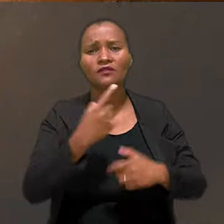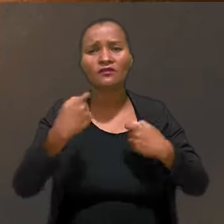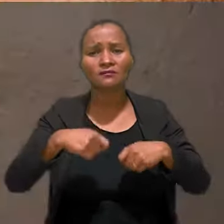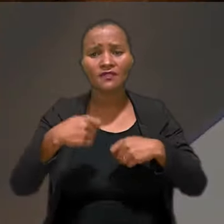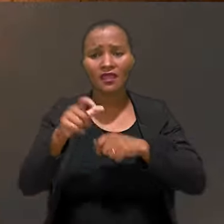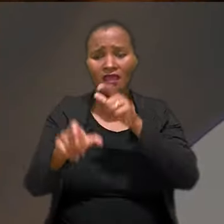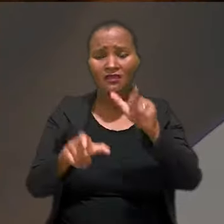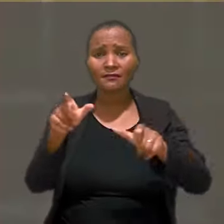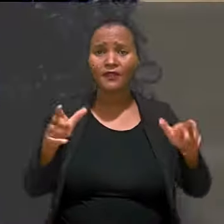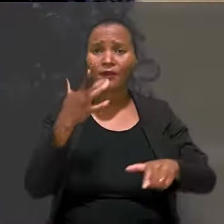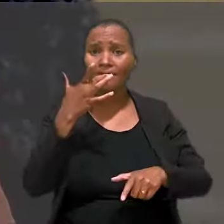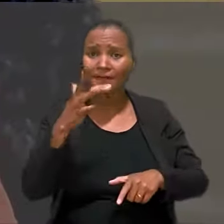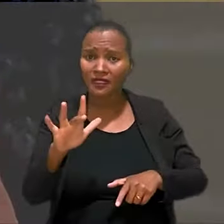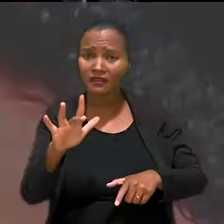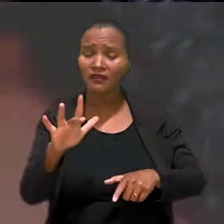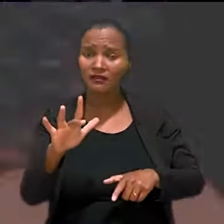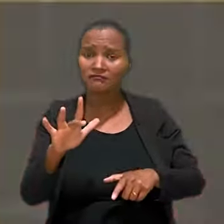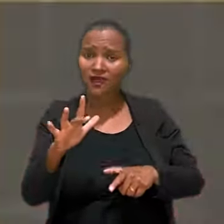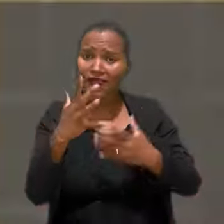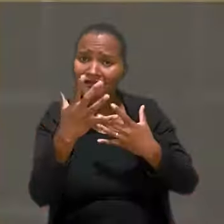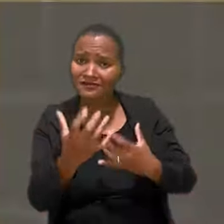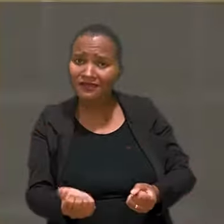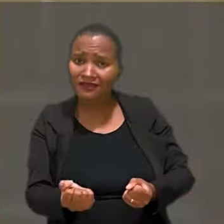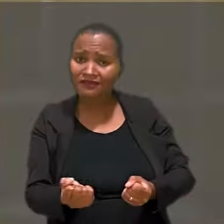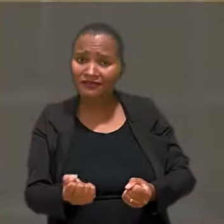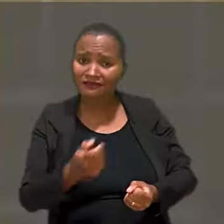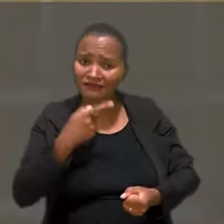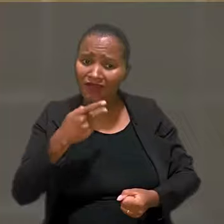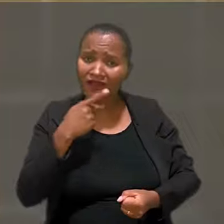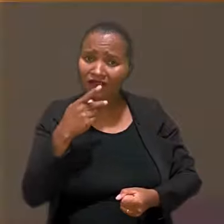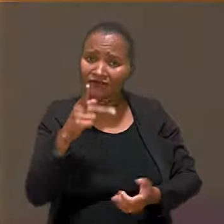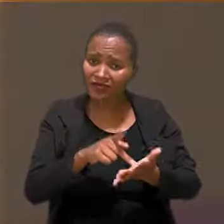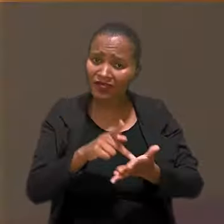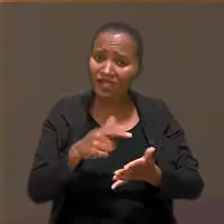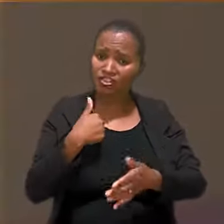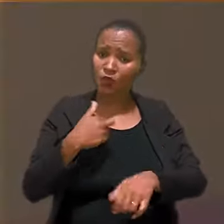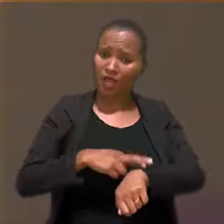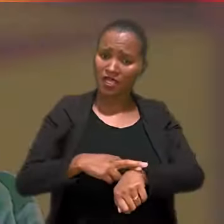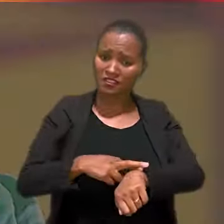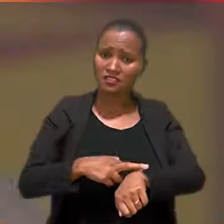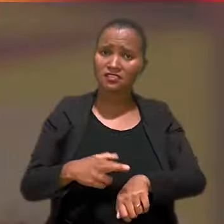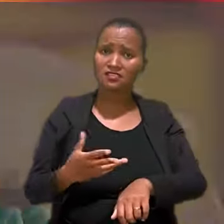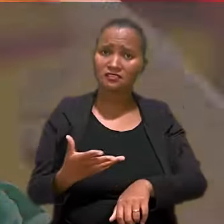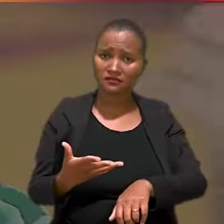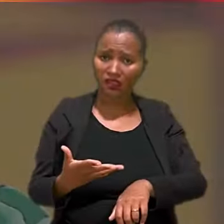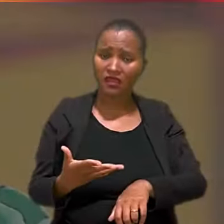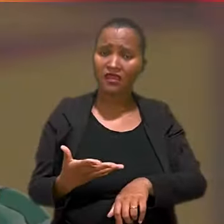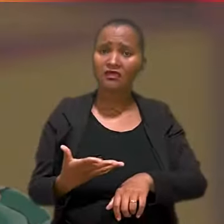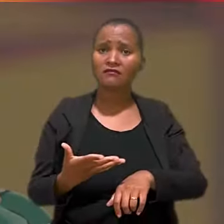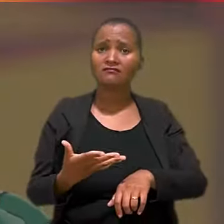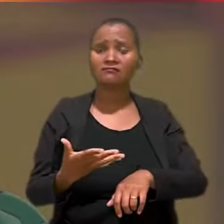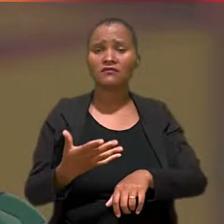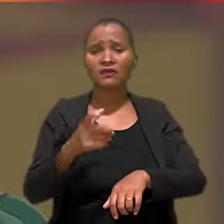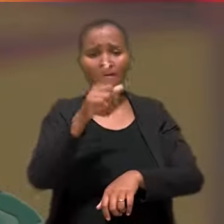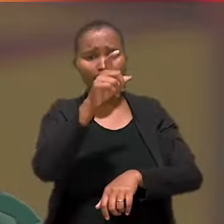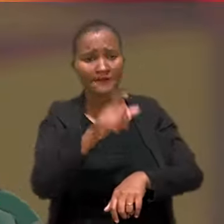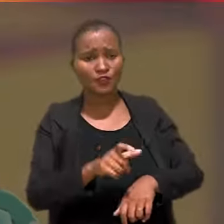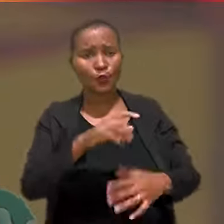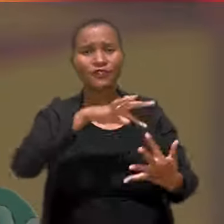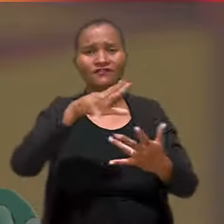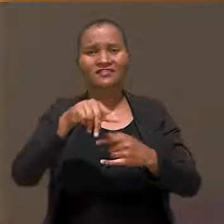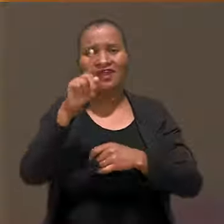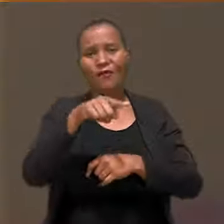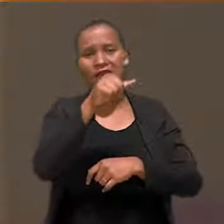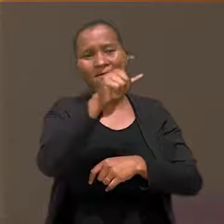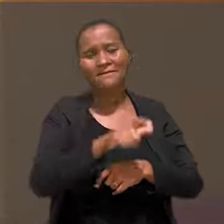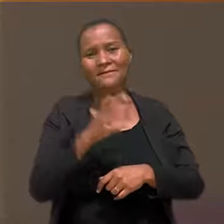A gente precisa que as pessoas brancas assumam que são racistas. O sujeito universal é a pessoa